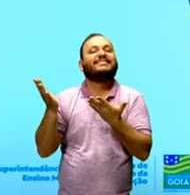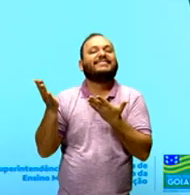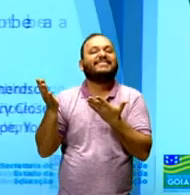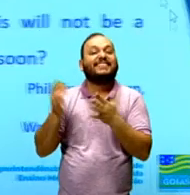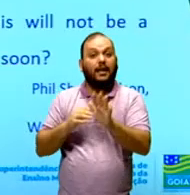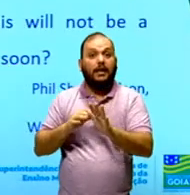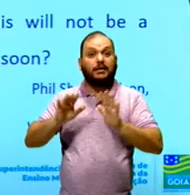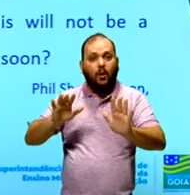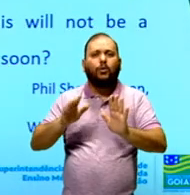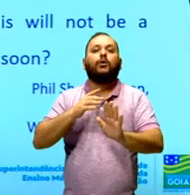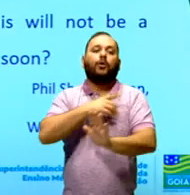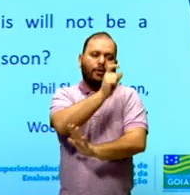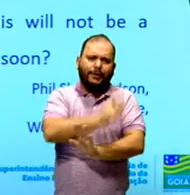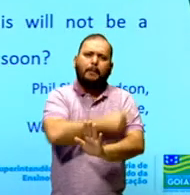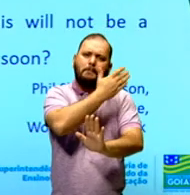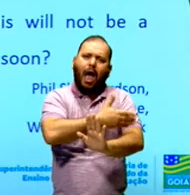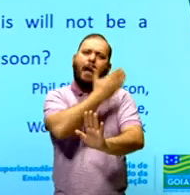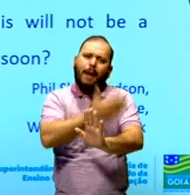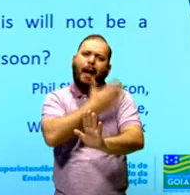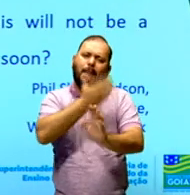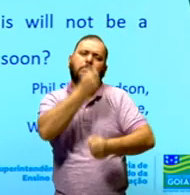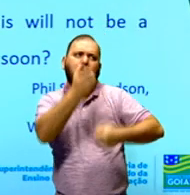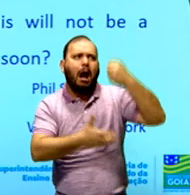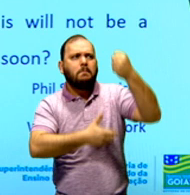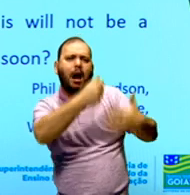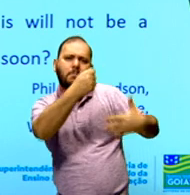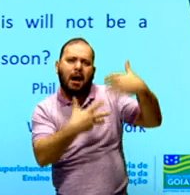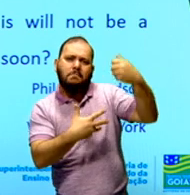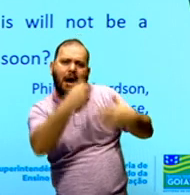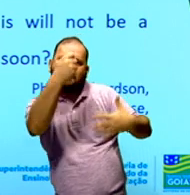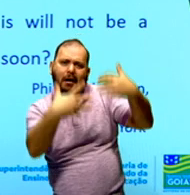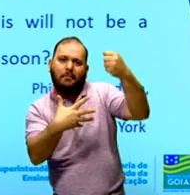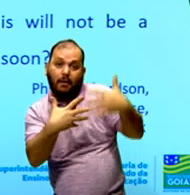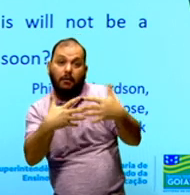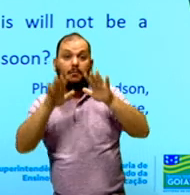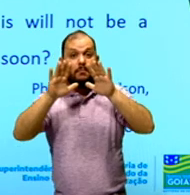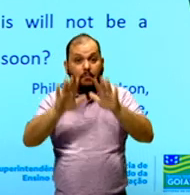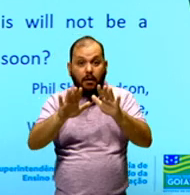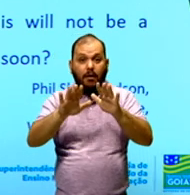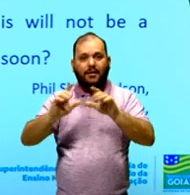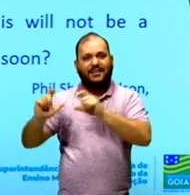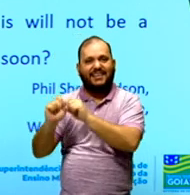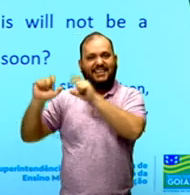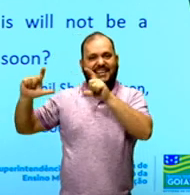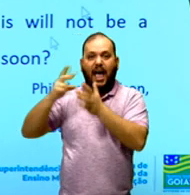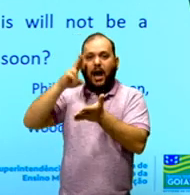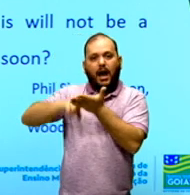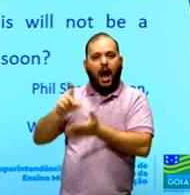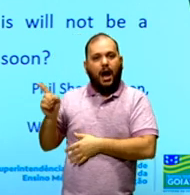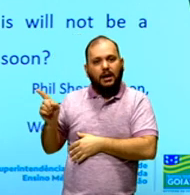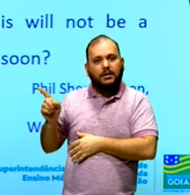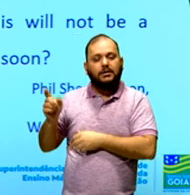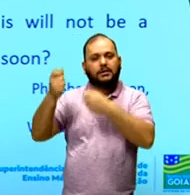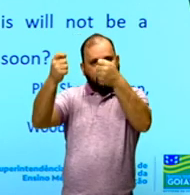Disso tudo o que ele fala, a nossa carta, então a carta que nós estamos lendo é sobre o quê? Não é sobre a